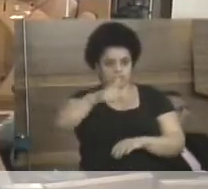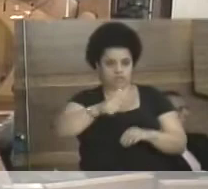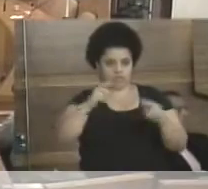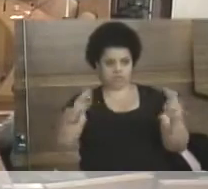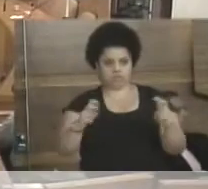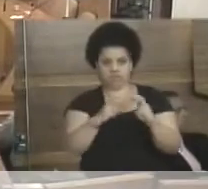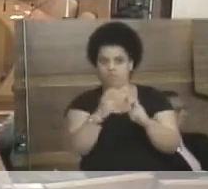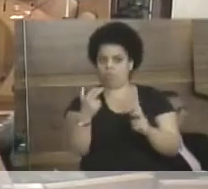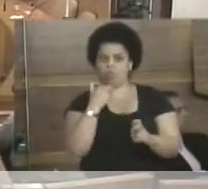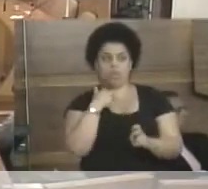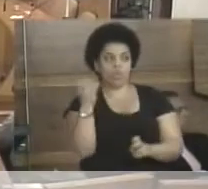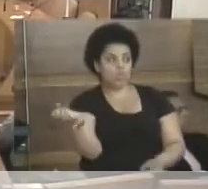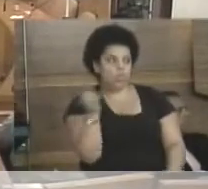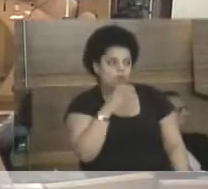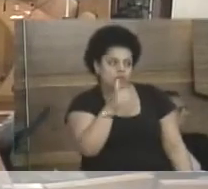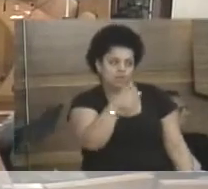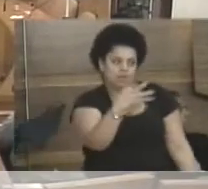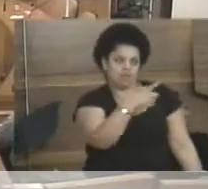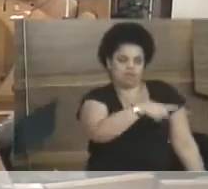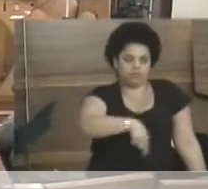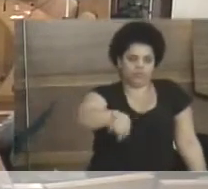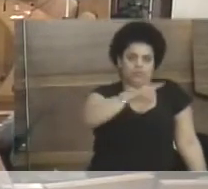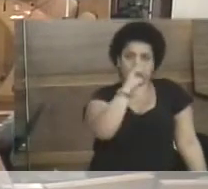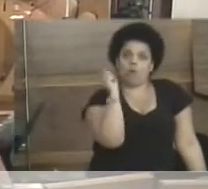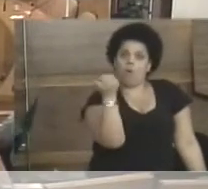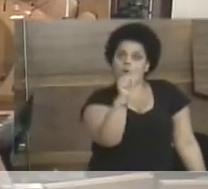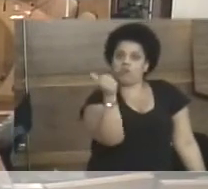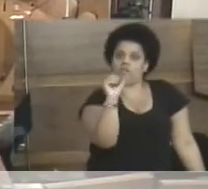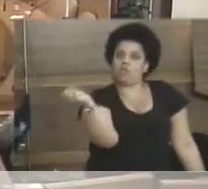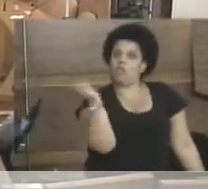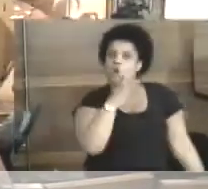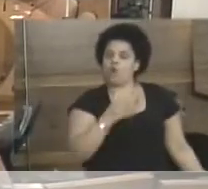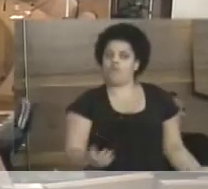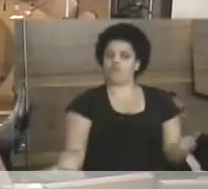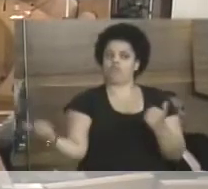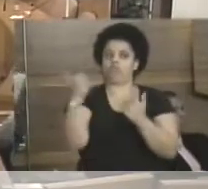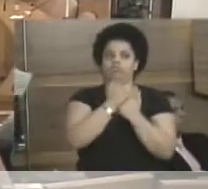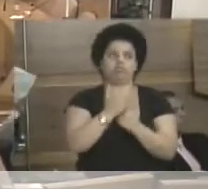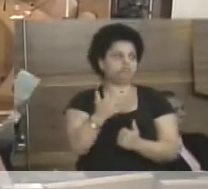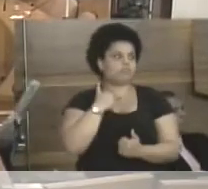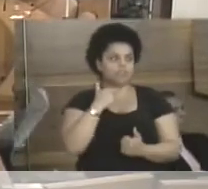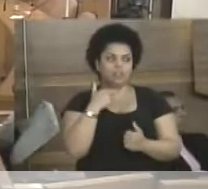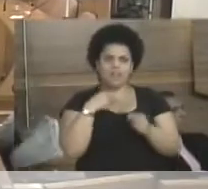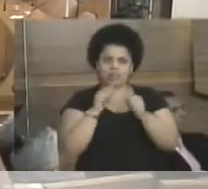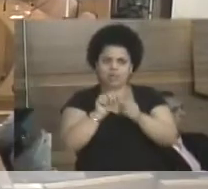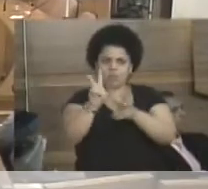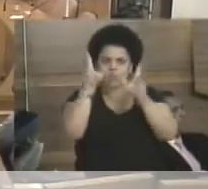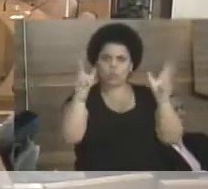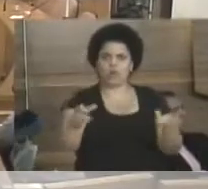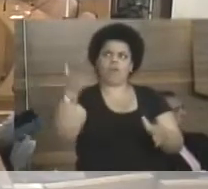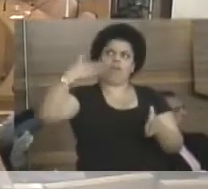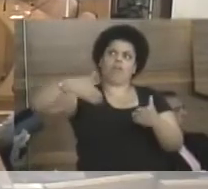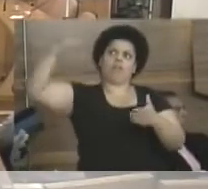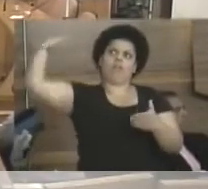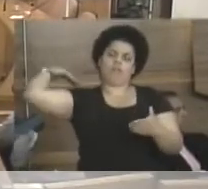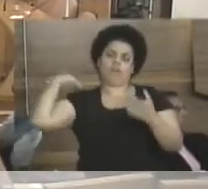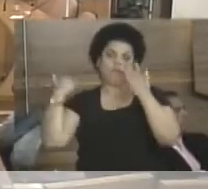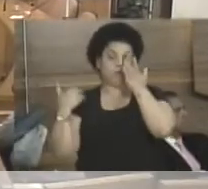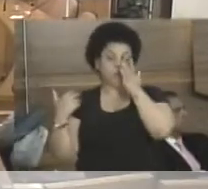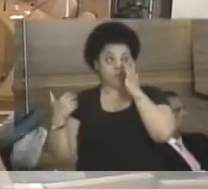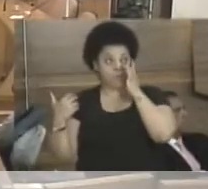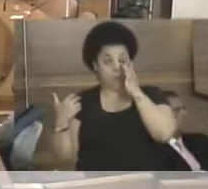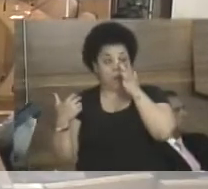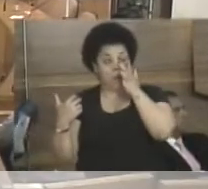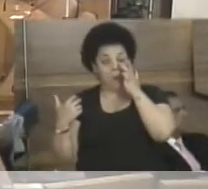Nós renovamos de 14, renovamos 11. Nós renovamos 11. E isso vem acontecendo. Na legislatura